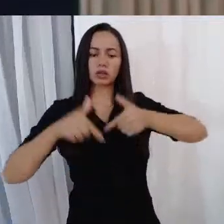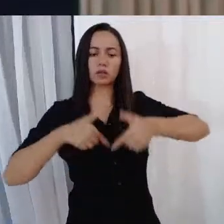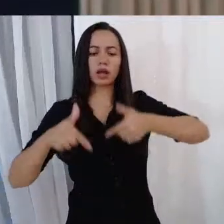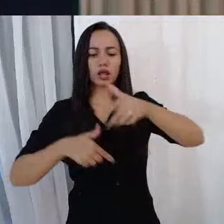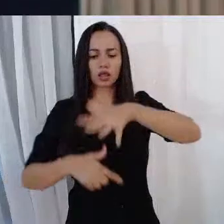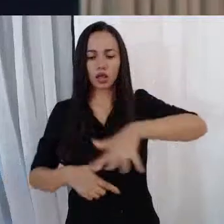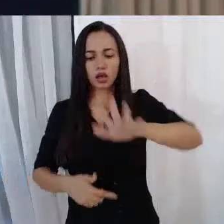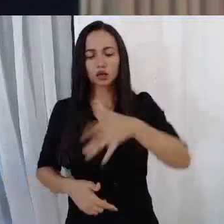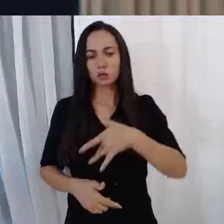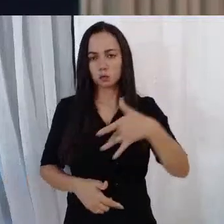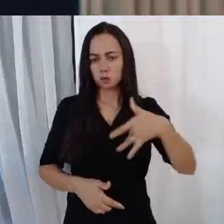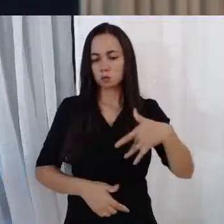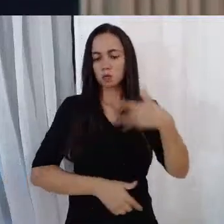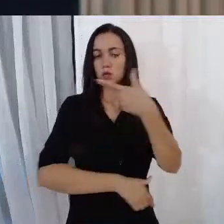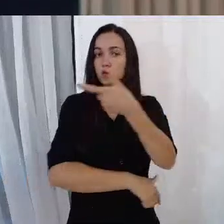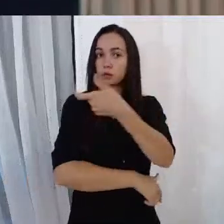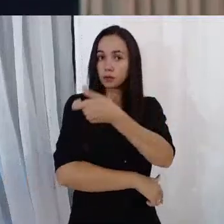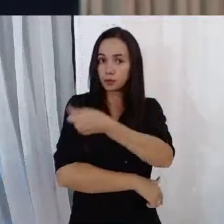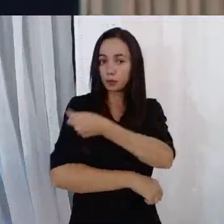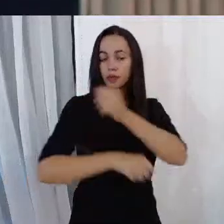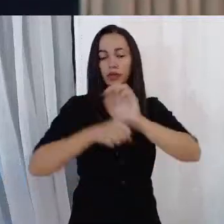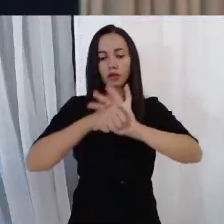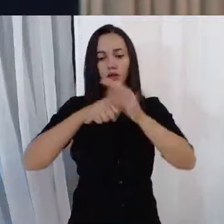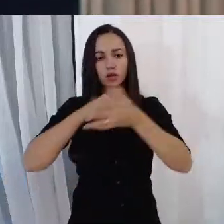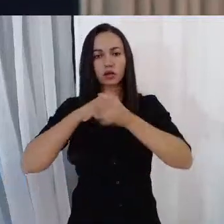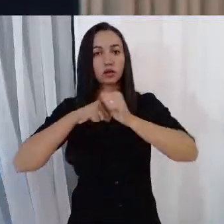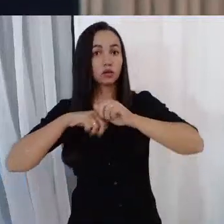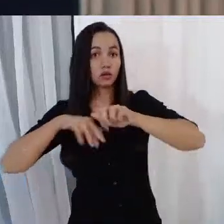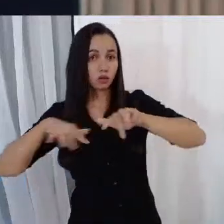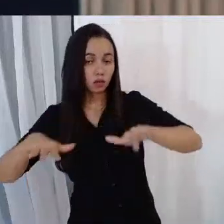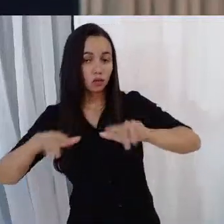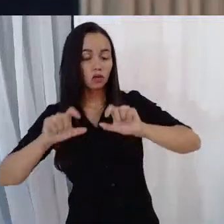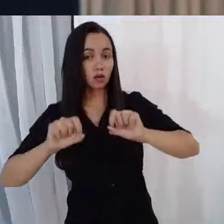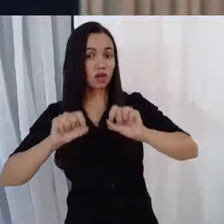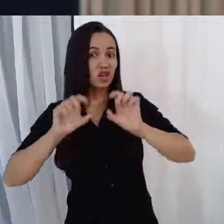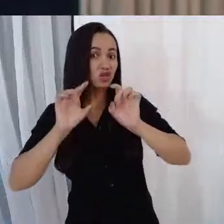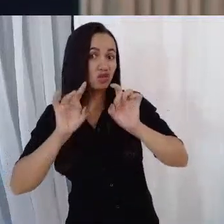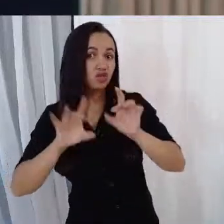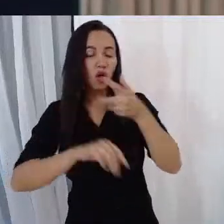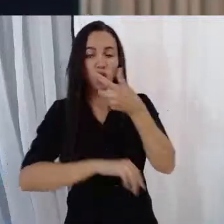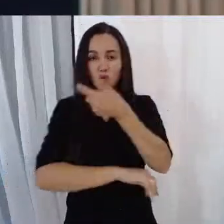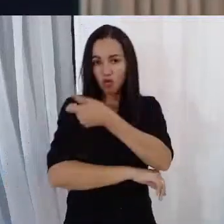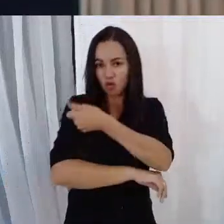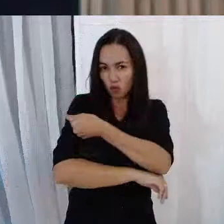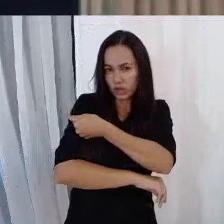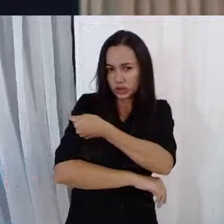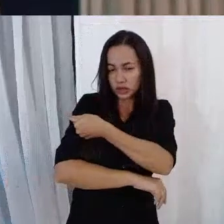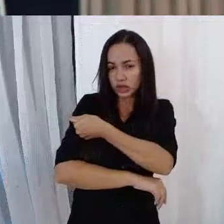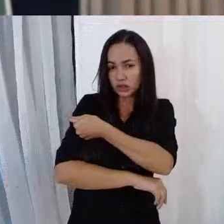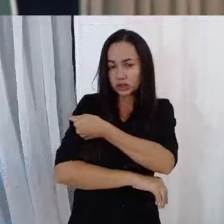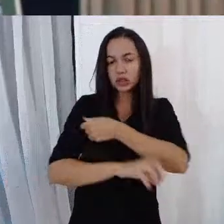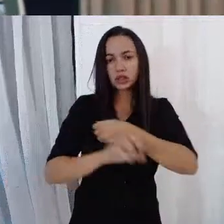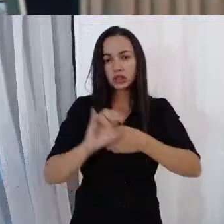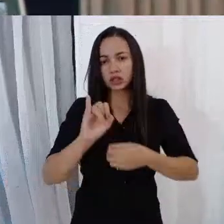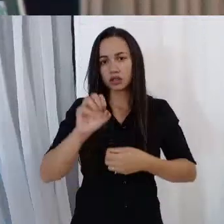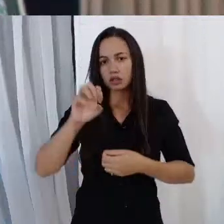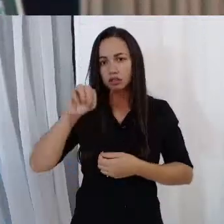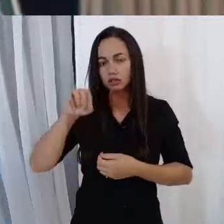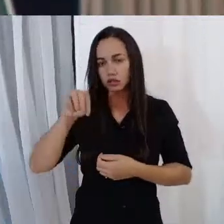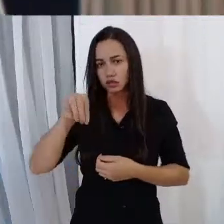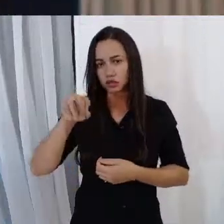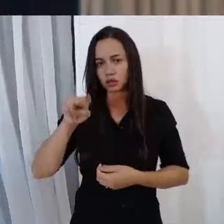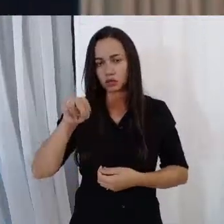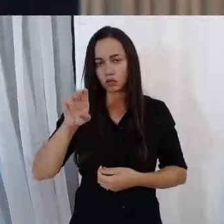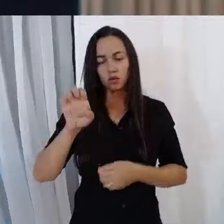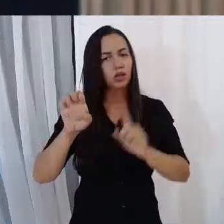A campanha do Covid-19 não é apenas uma vacina ou uma imunização. É uma dose de amor,